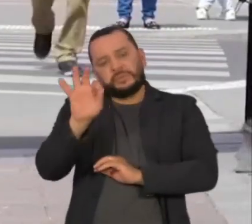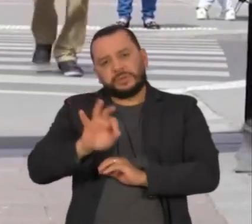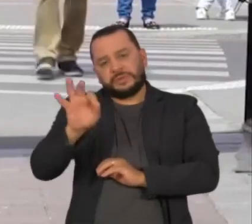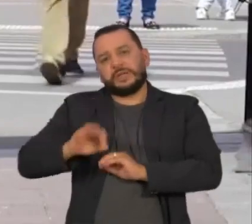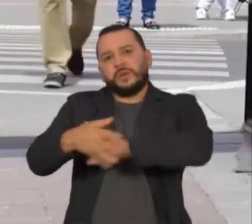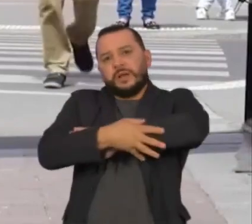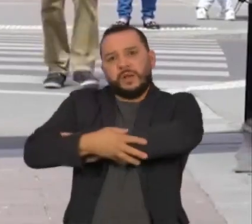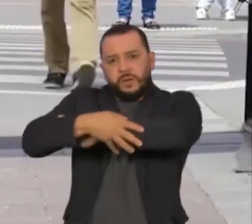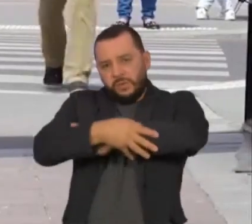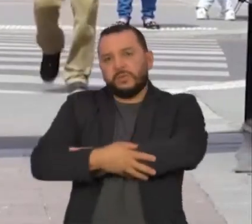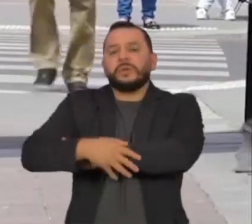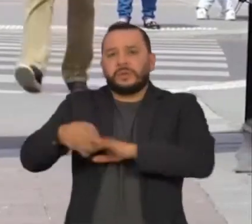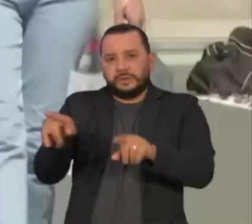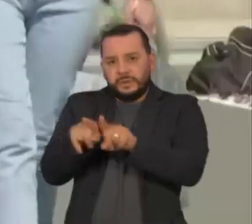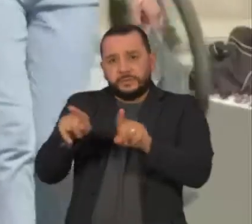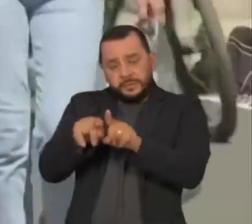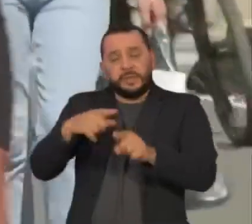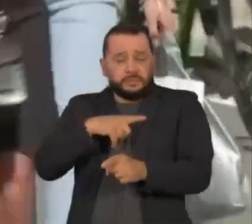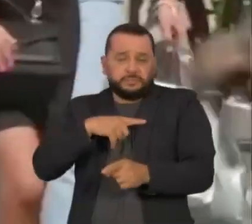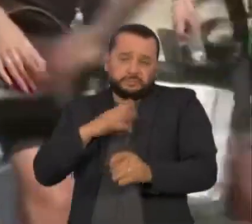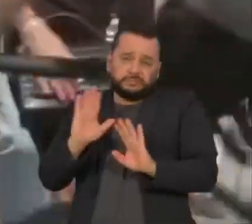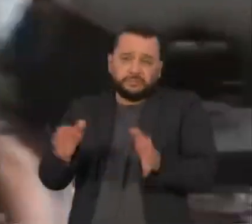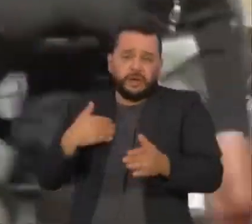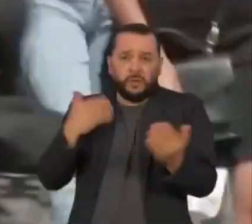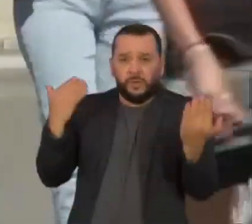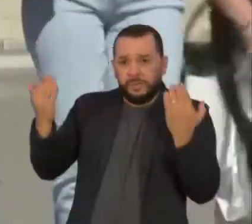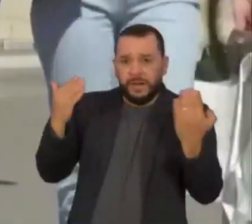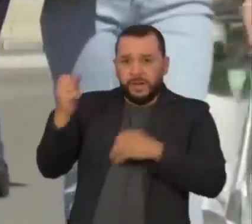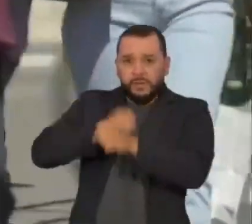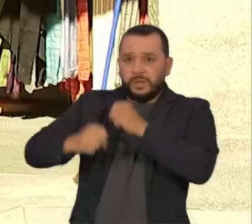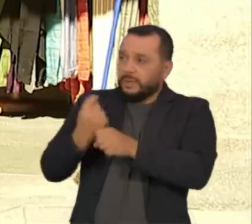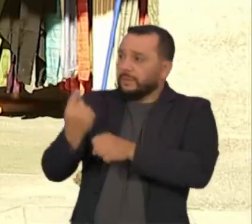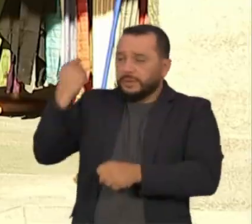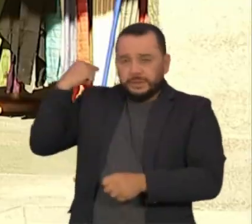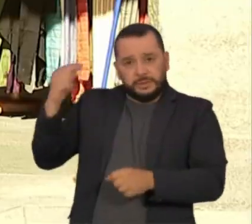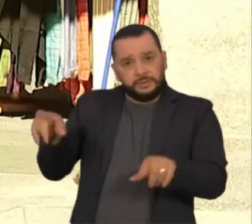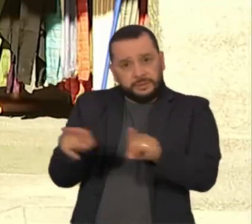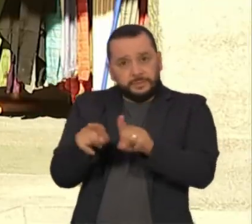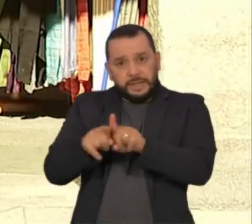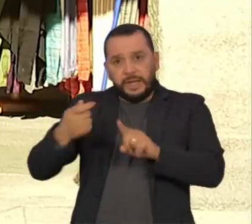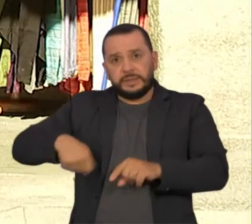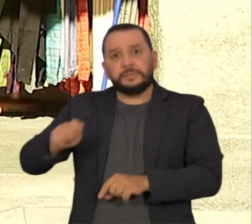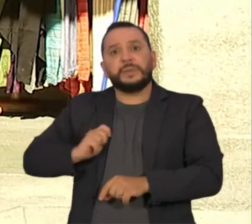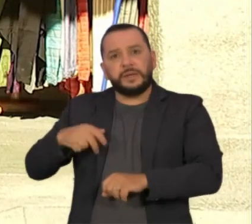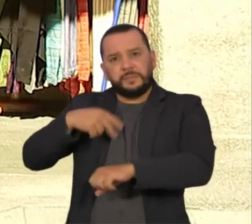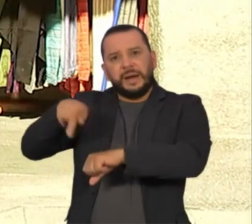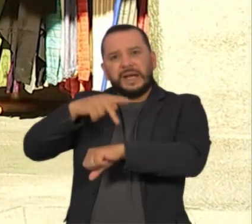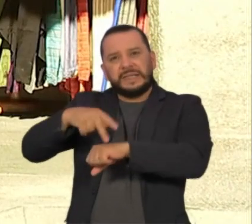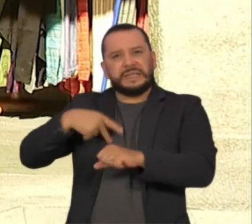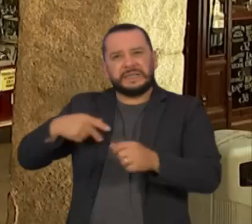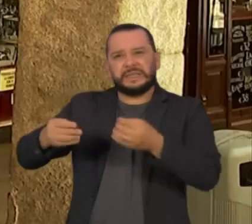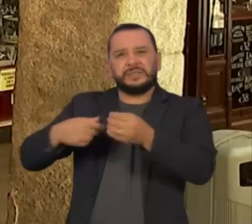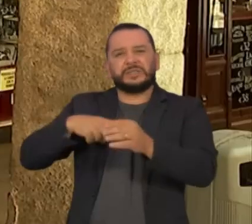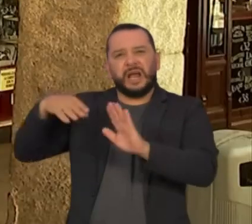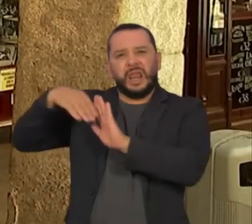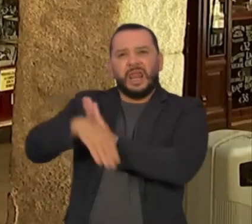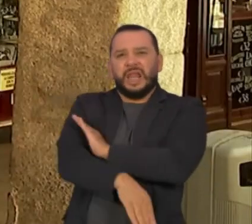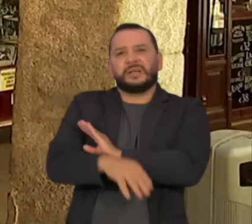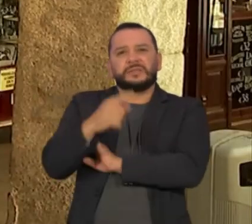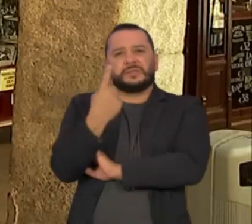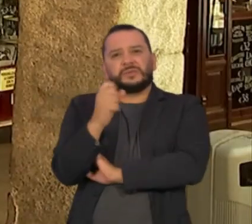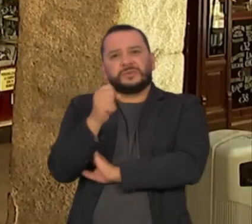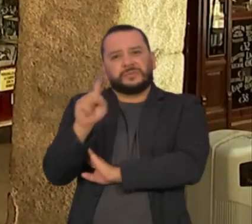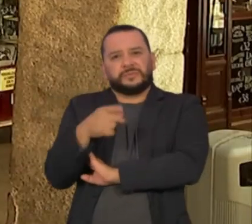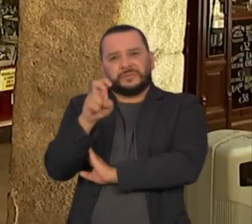conjunto da União Europeia, comparado com o mesmo período do ano passado. A Espanha foi o país mais afetado, com uma queda de 18